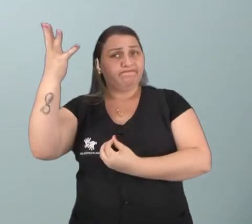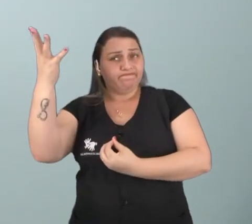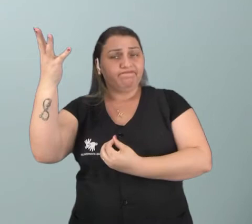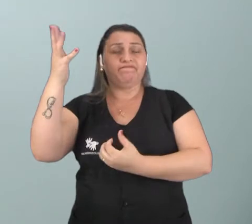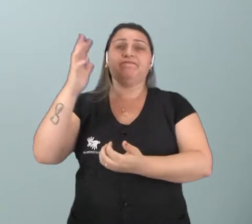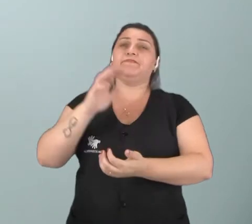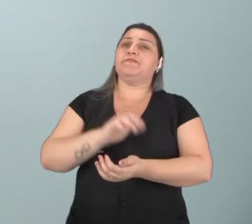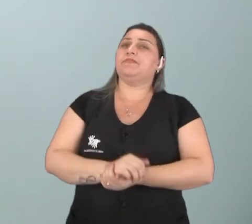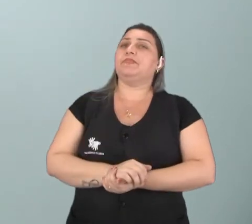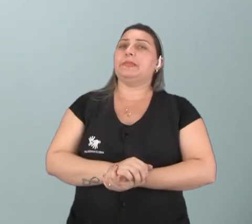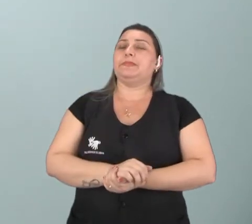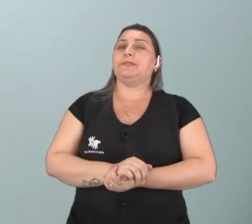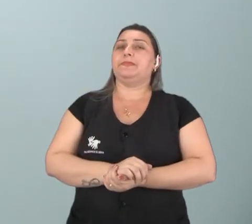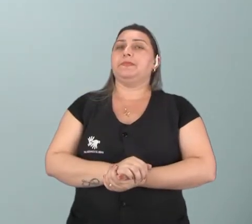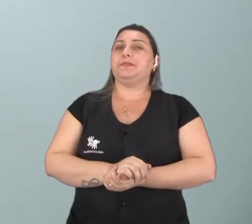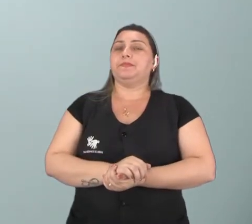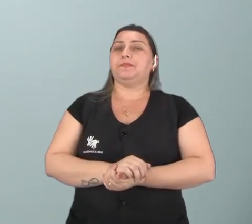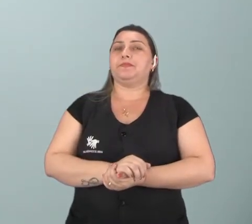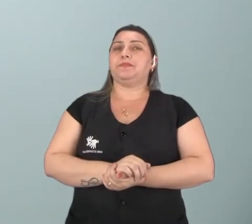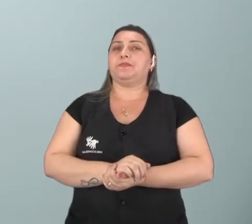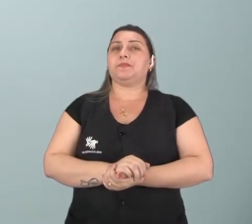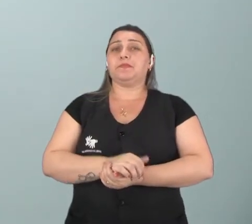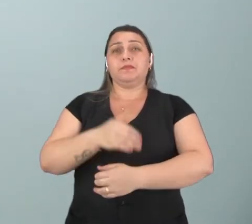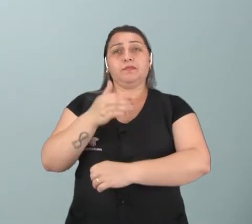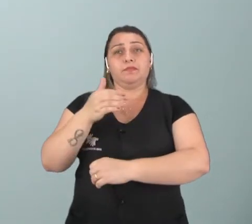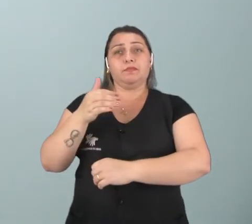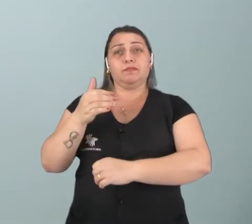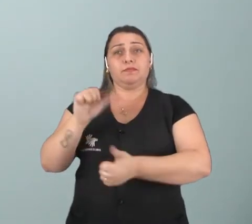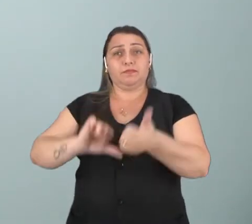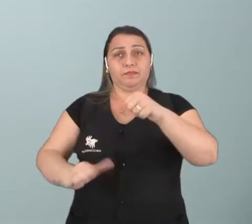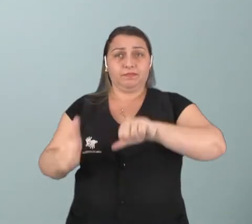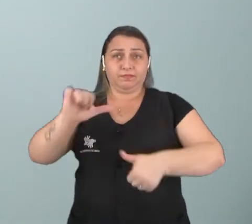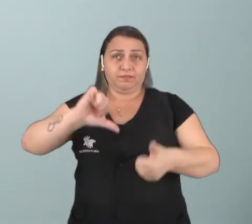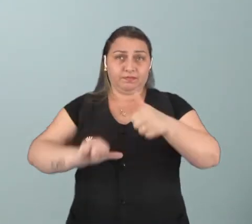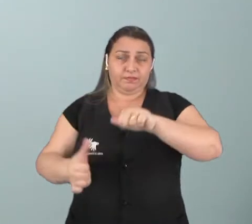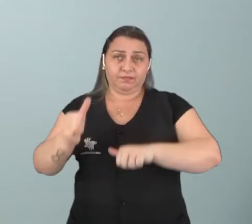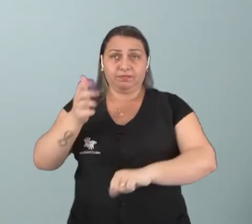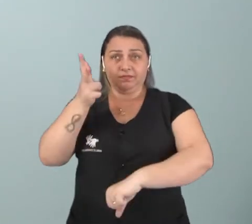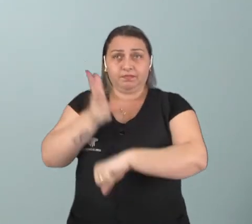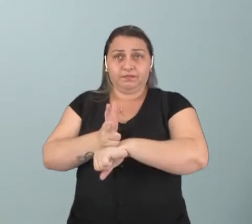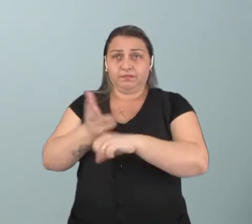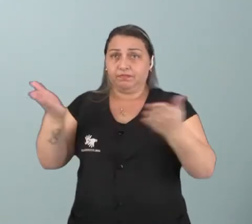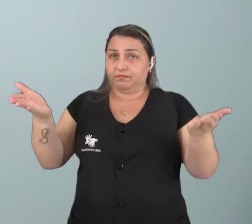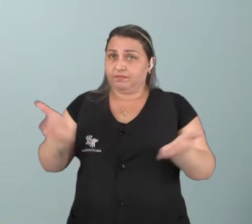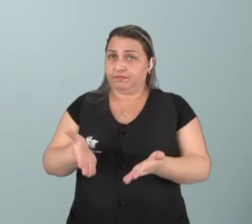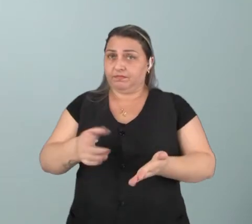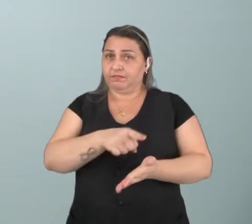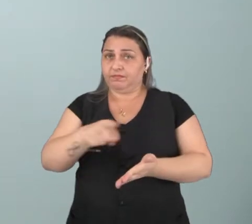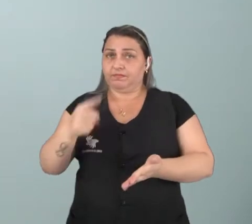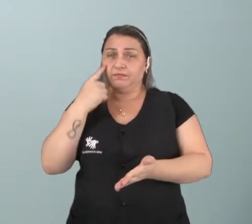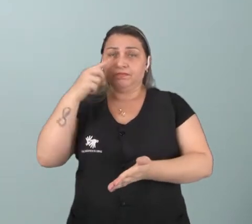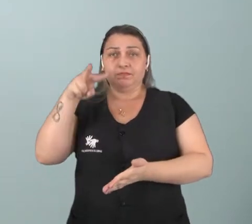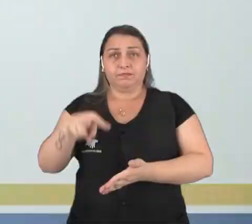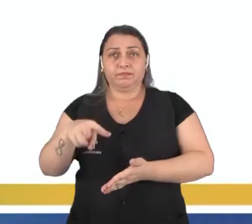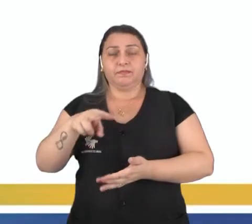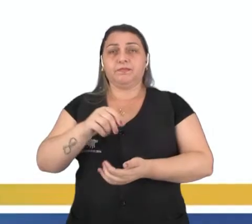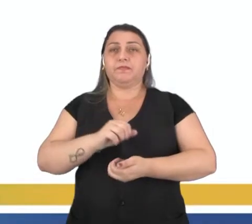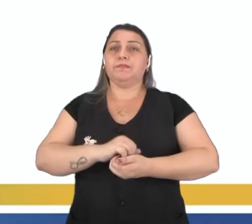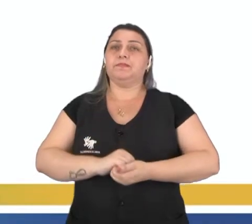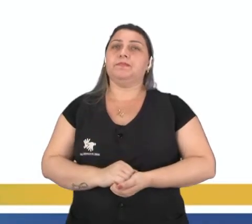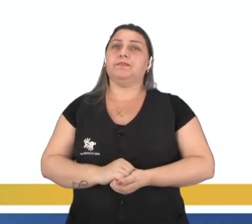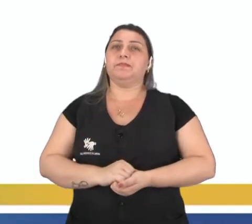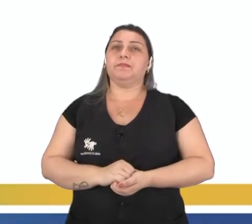esse teste nesse vídeo agora que a gente vai colocar para vocês. Vamos lá!